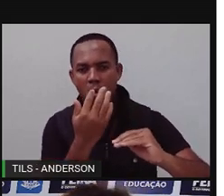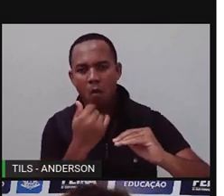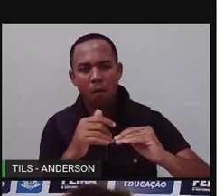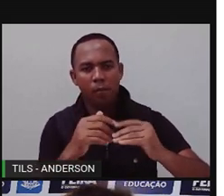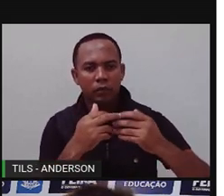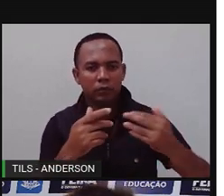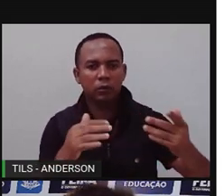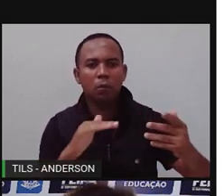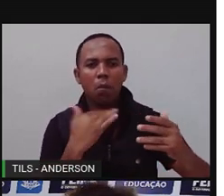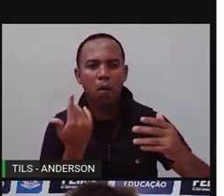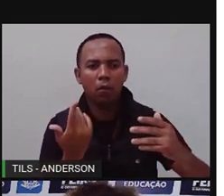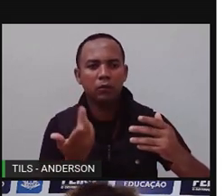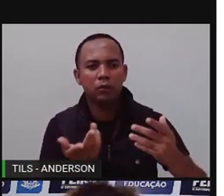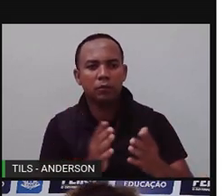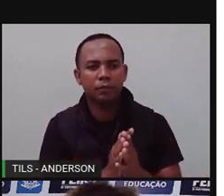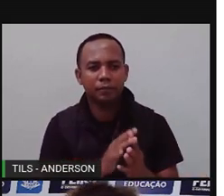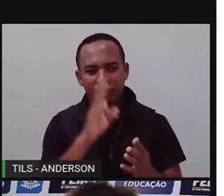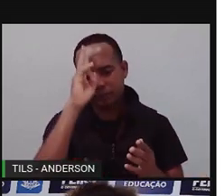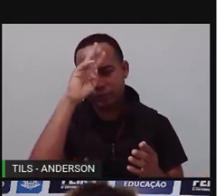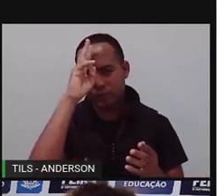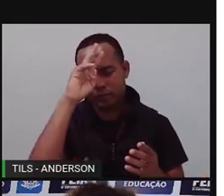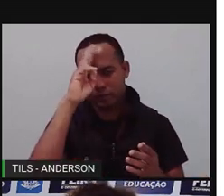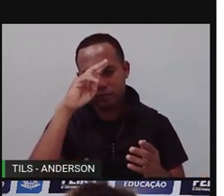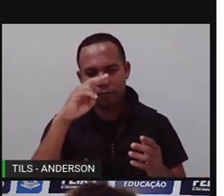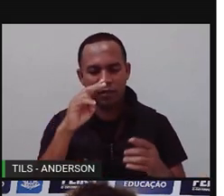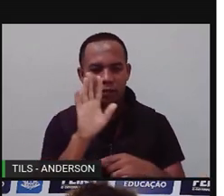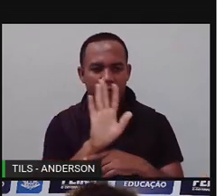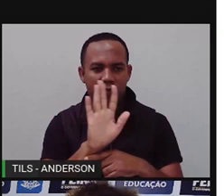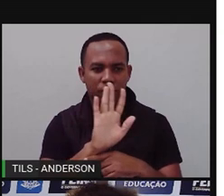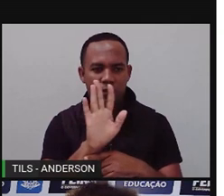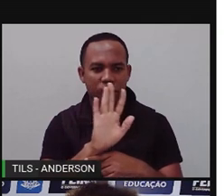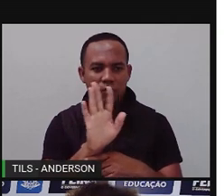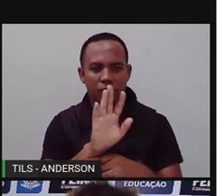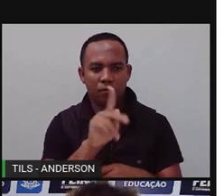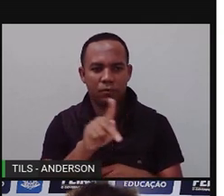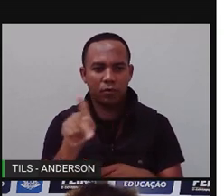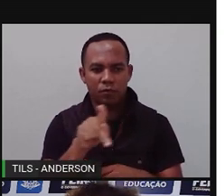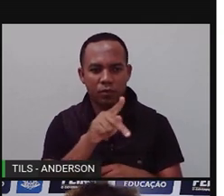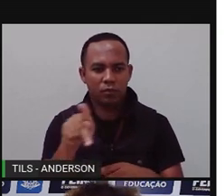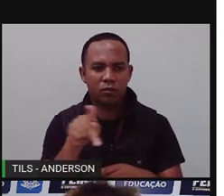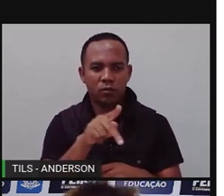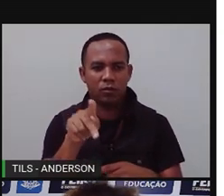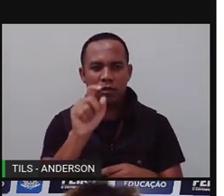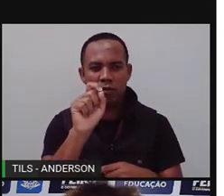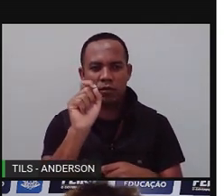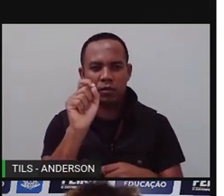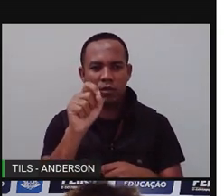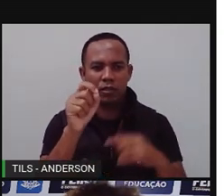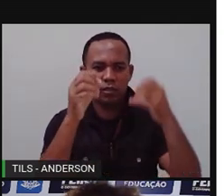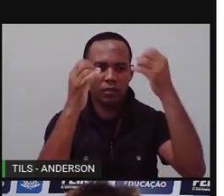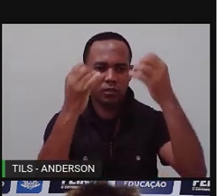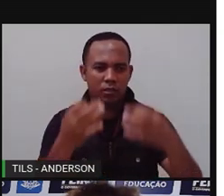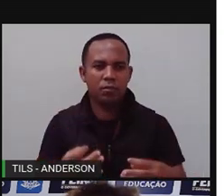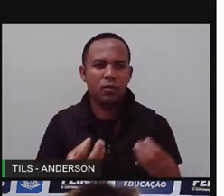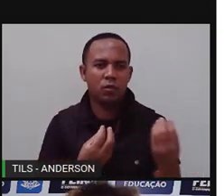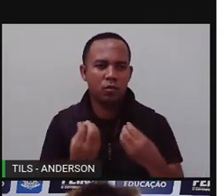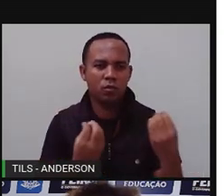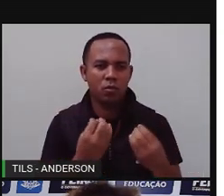vídeo, logo no início dessas lives, que uma pró falou sobre compostagem. Inclusive, a também já falou aqui na